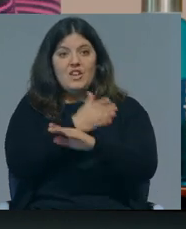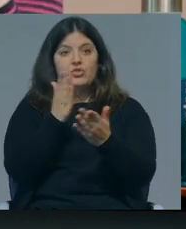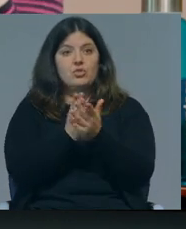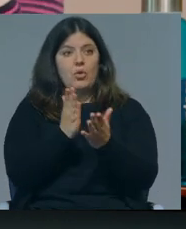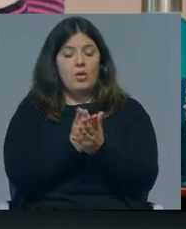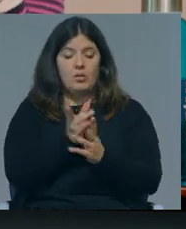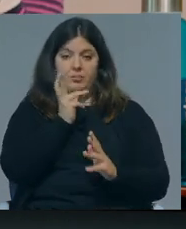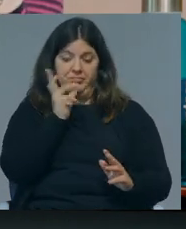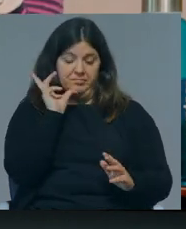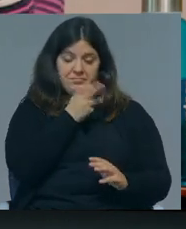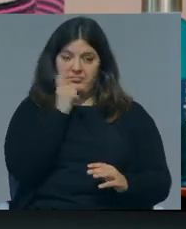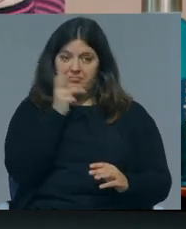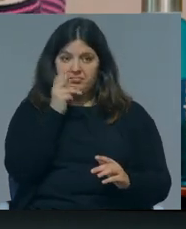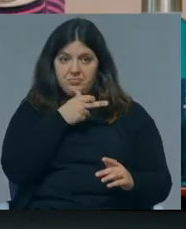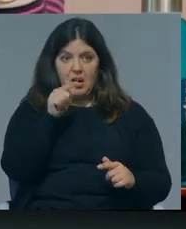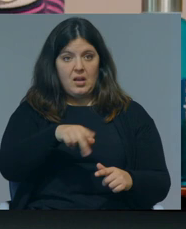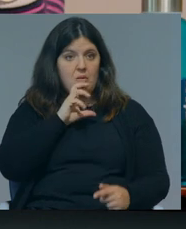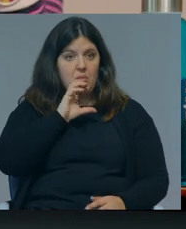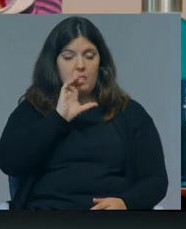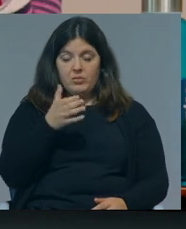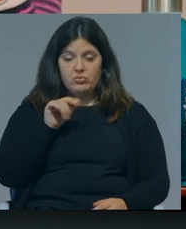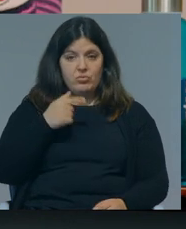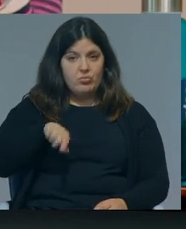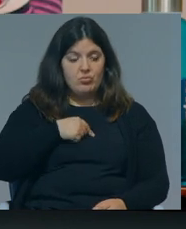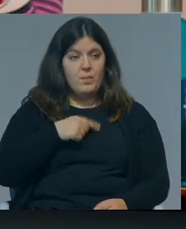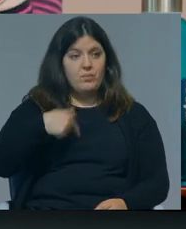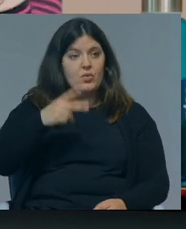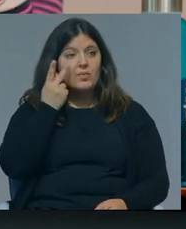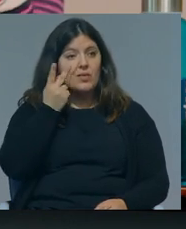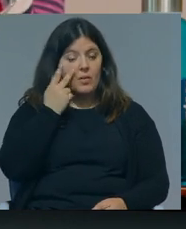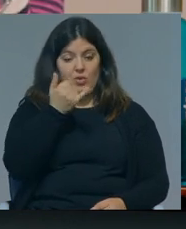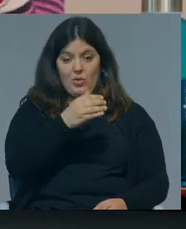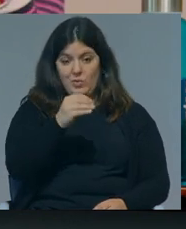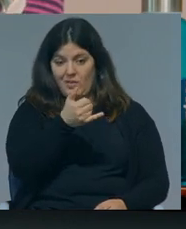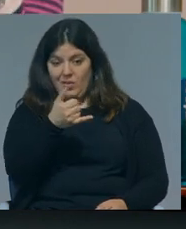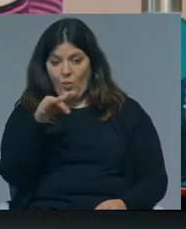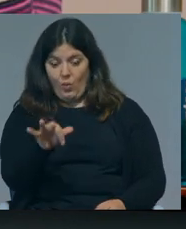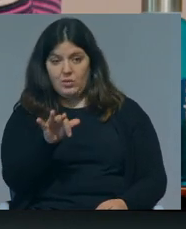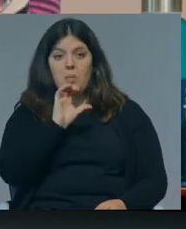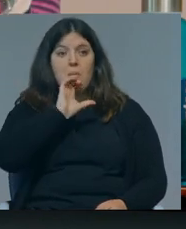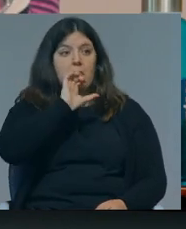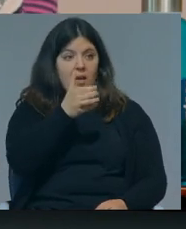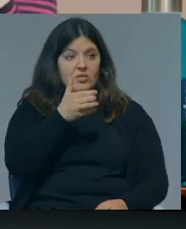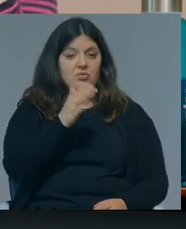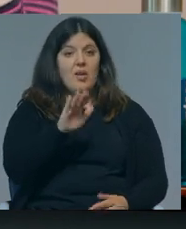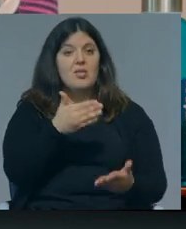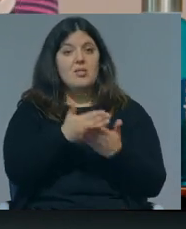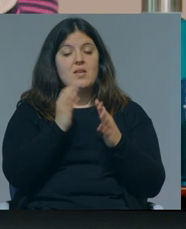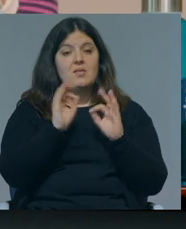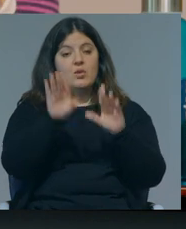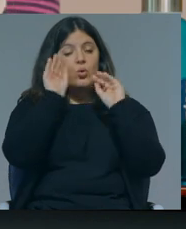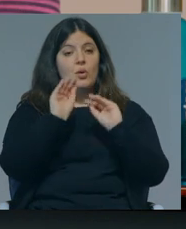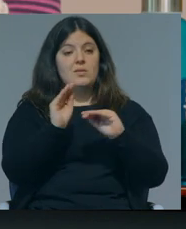é uma aberração neste país, é uma verdadeira aberração. Nós vivemos em 2024 num país que ainda não a garante, a